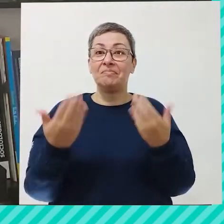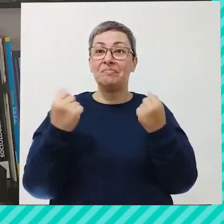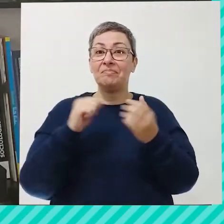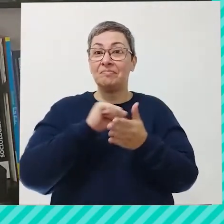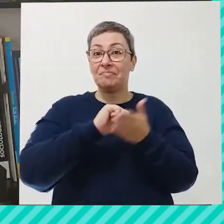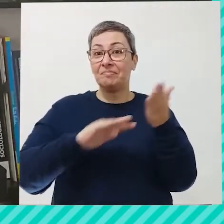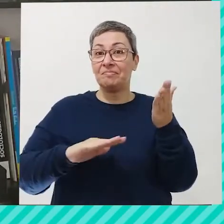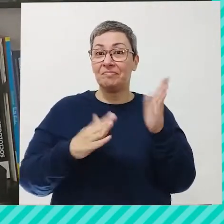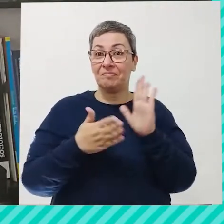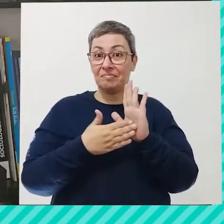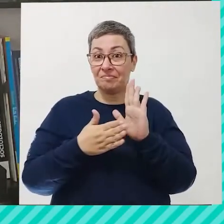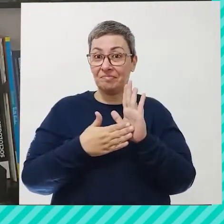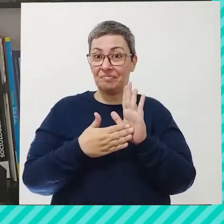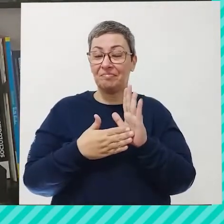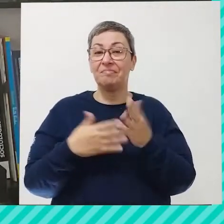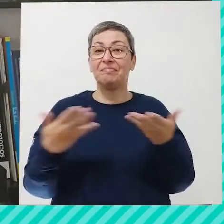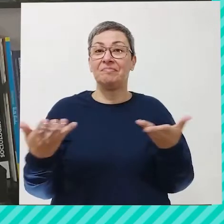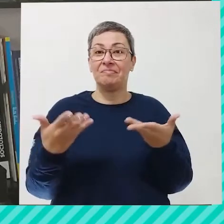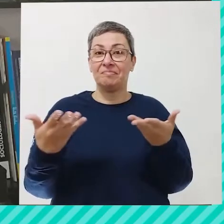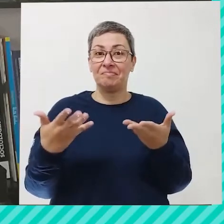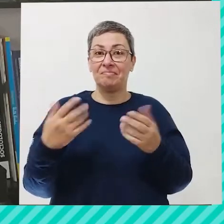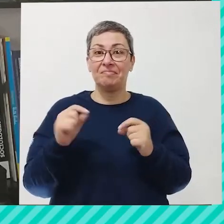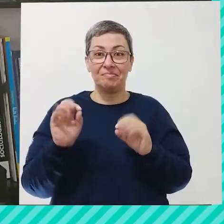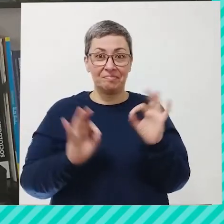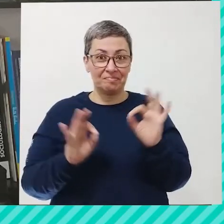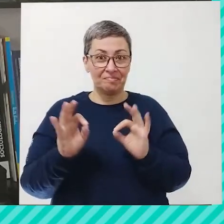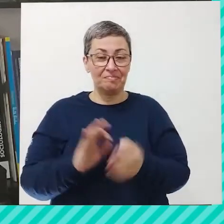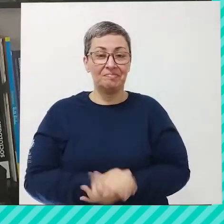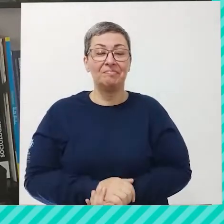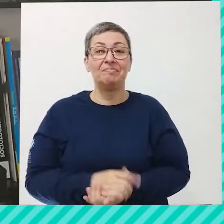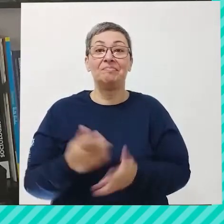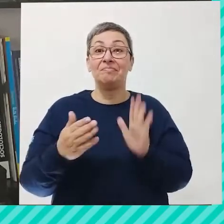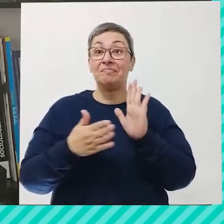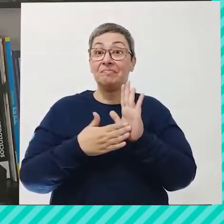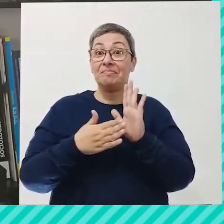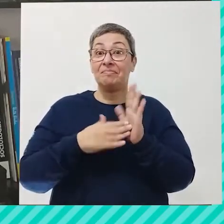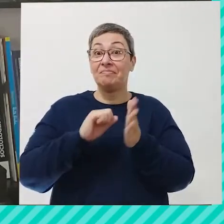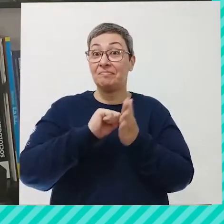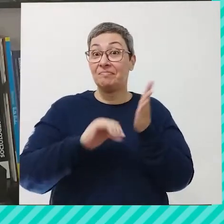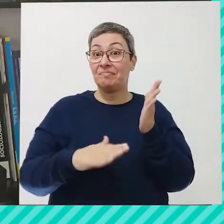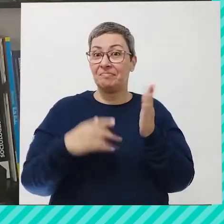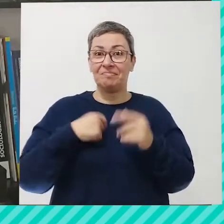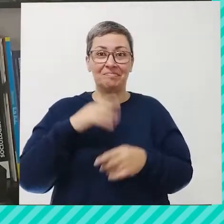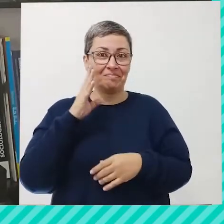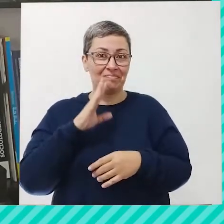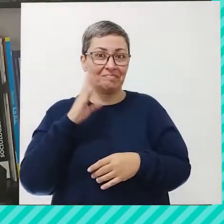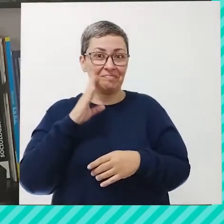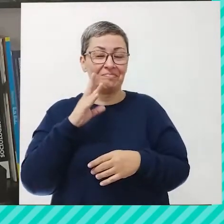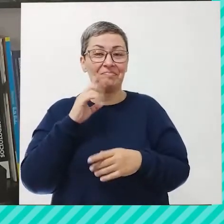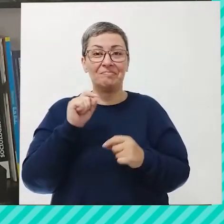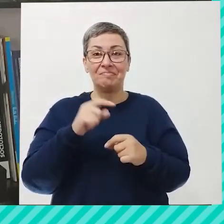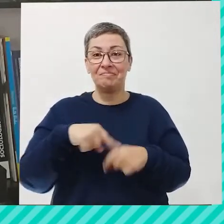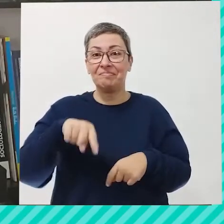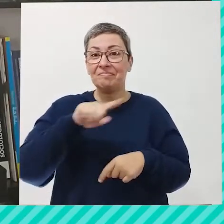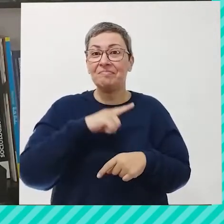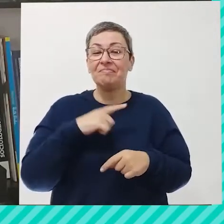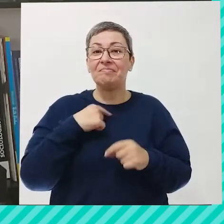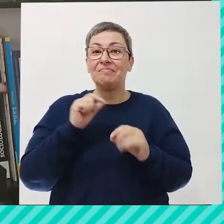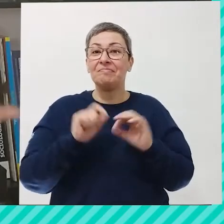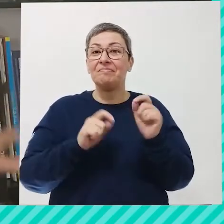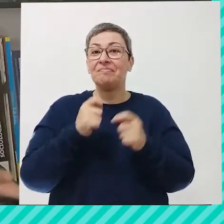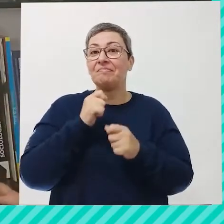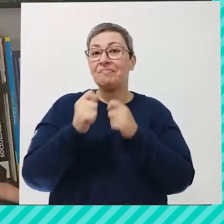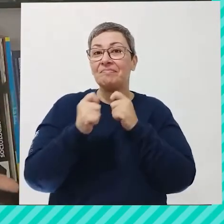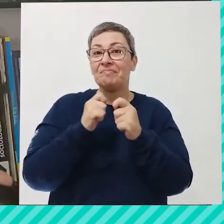para a nossa proposta de atividade de hoje, estão preparados? A proposta de hoje é bem legal, é para vocês fazerem uma